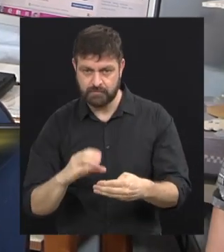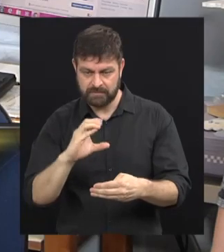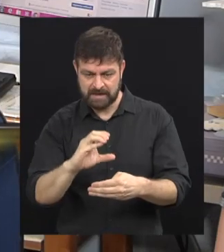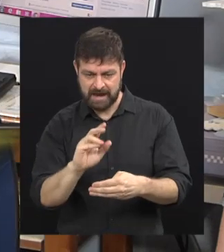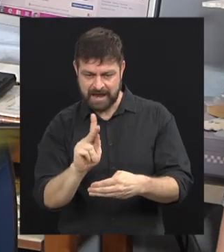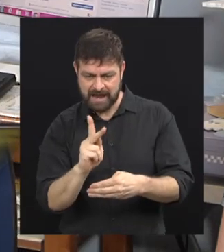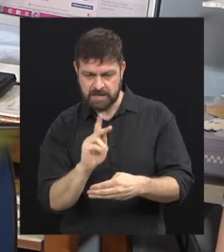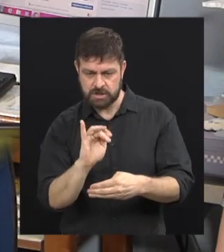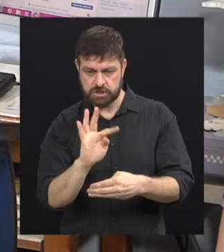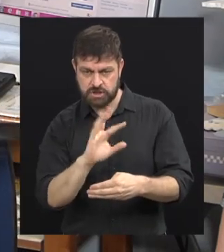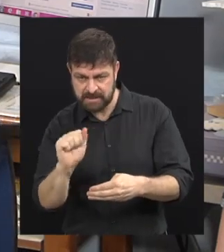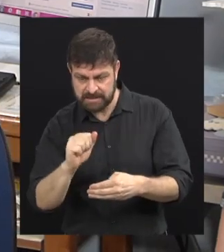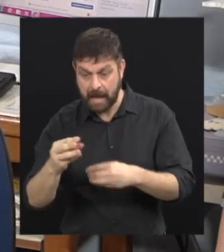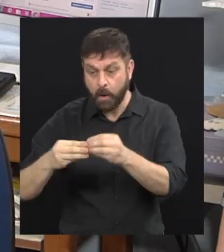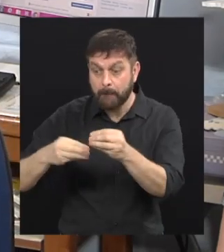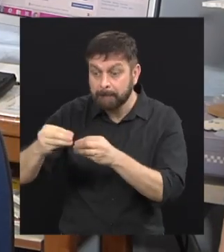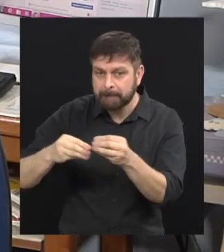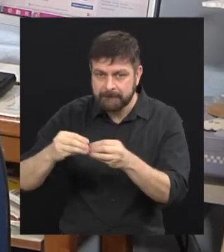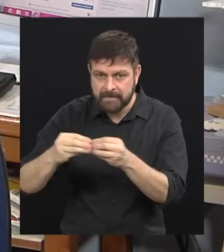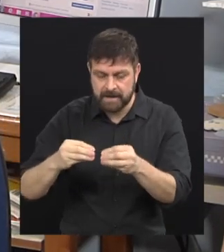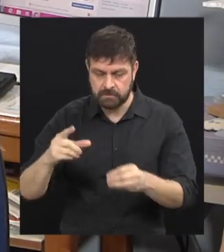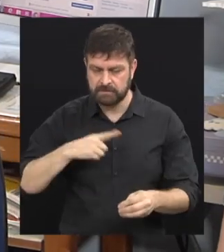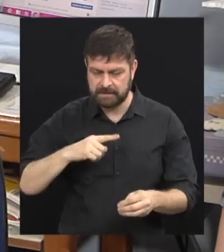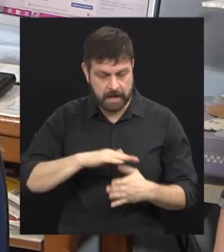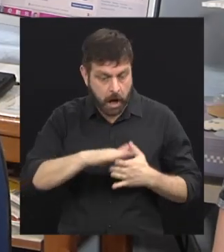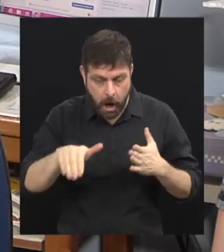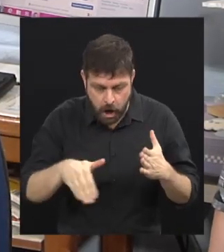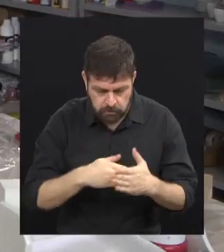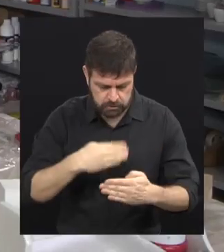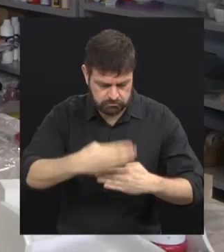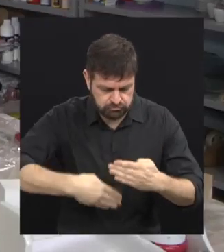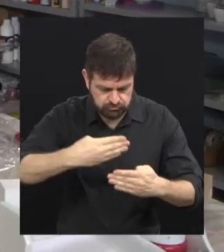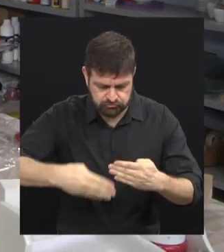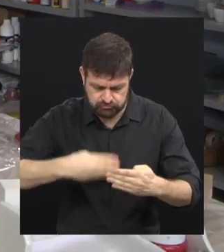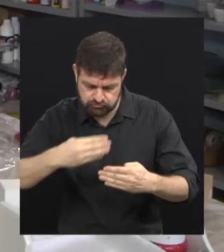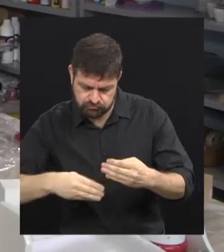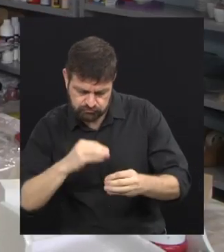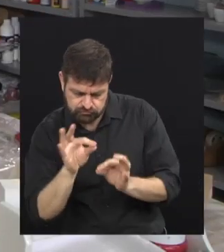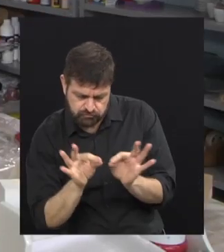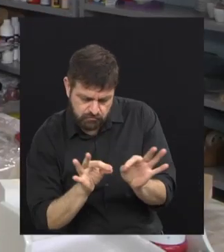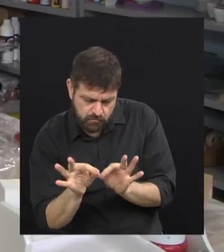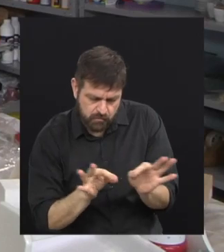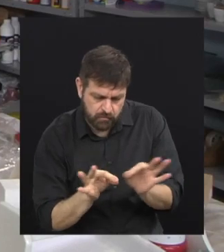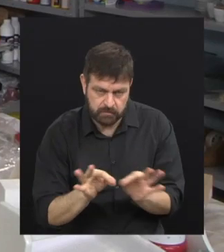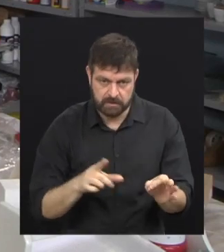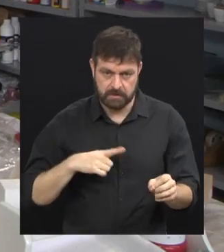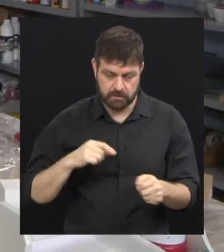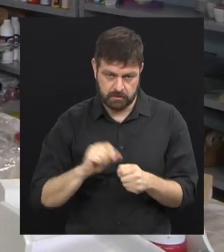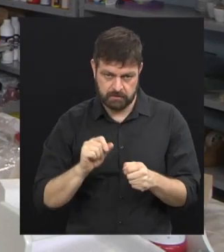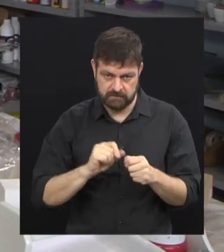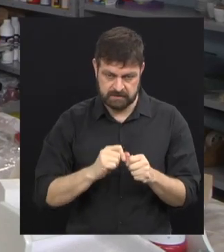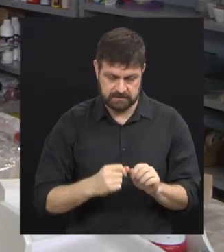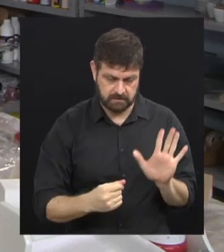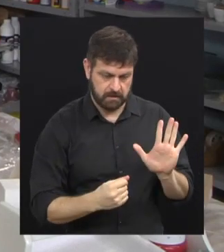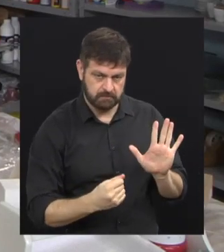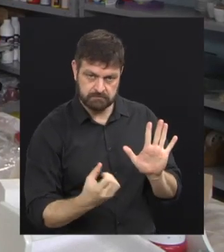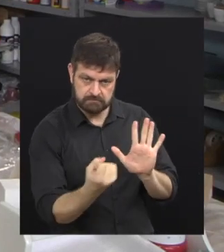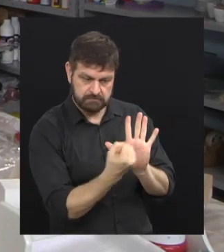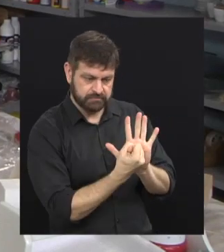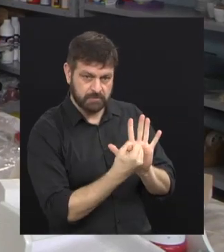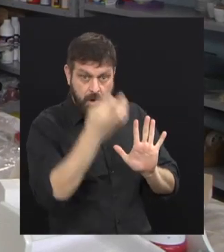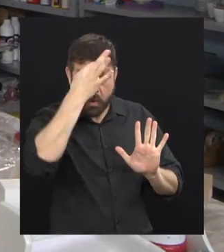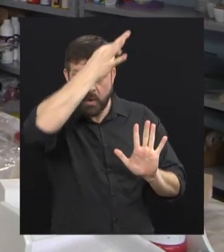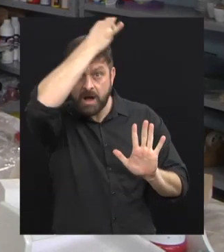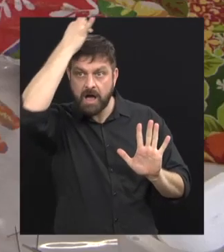fazemos aqui no nosso ateliê, ele é envolvido com a chita. Agora, no caso, eu estou fazendo um Espírito Santo que ele é